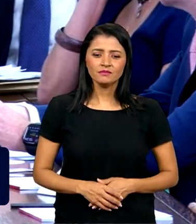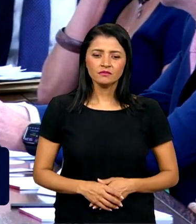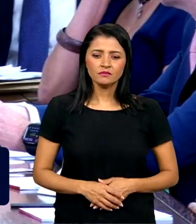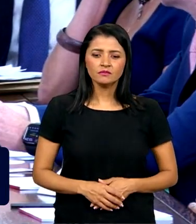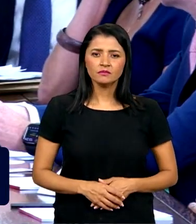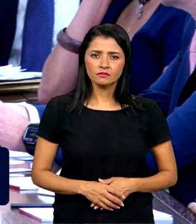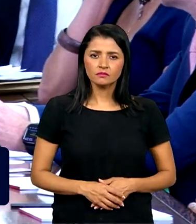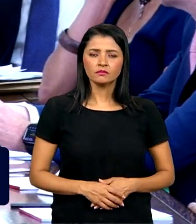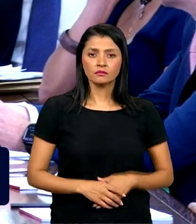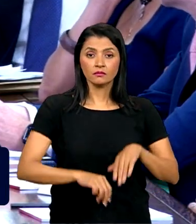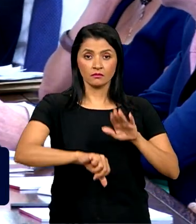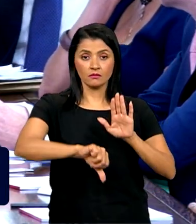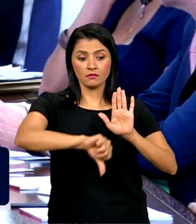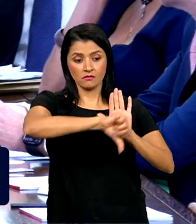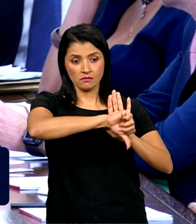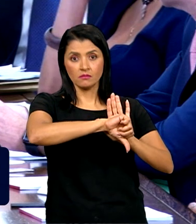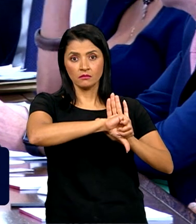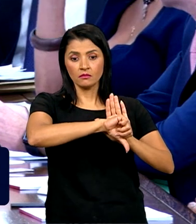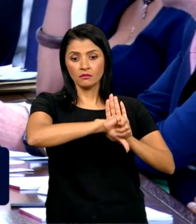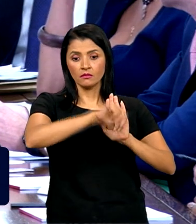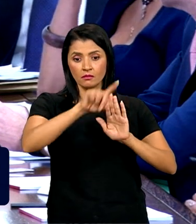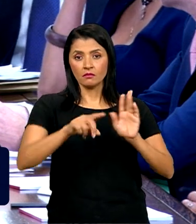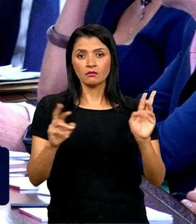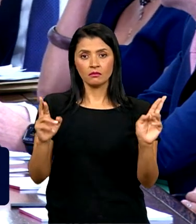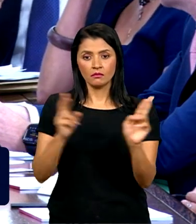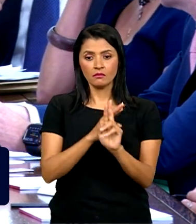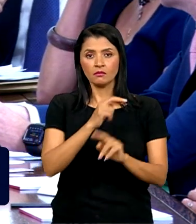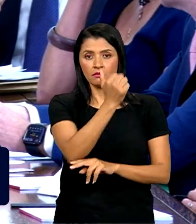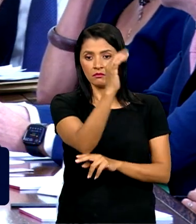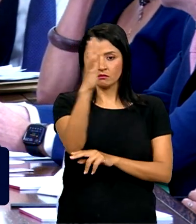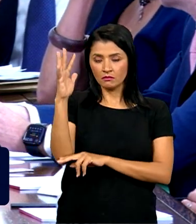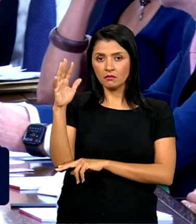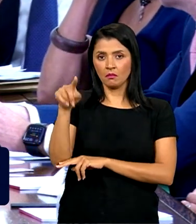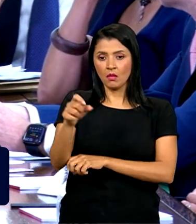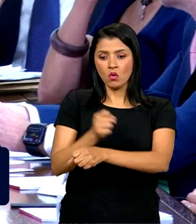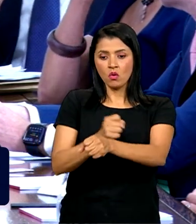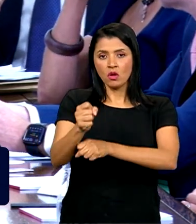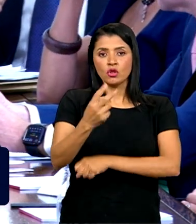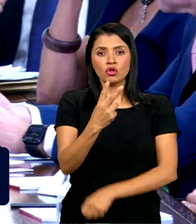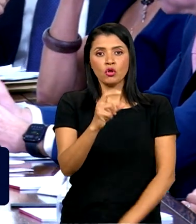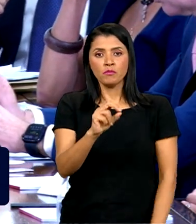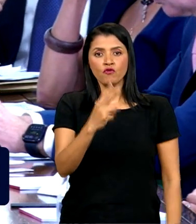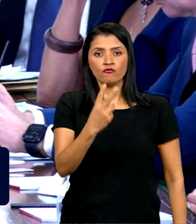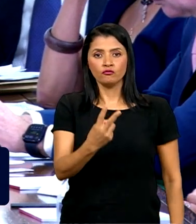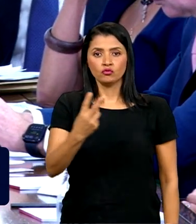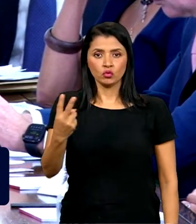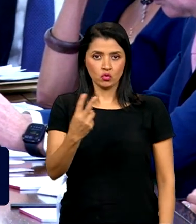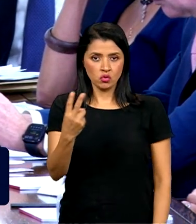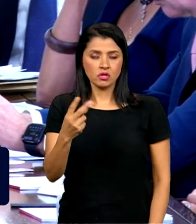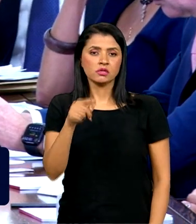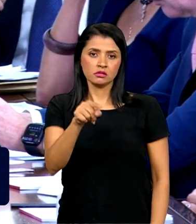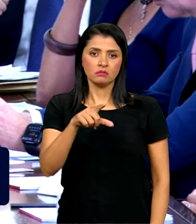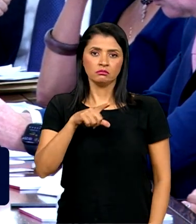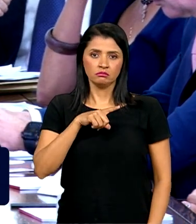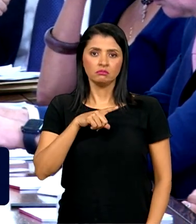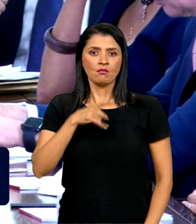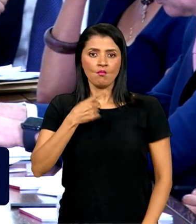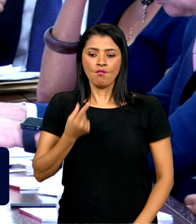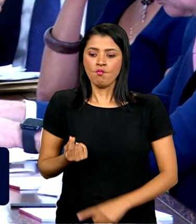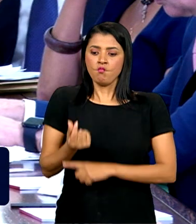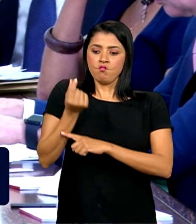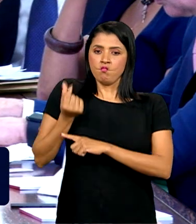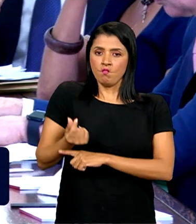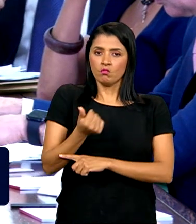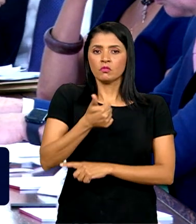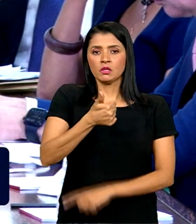O crime relacionado ao meio ambiente só no ano de 2022 deu um lucro estimado